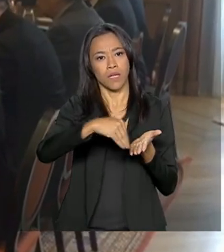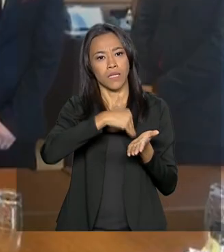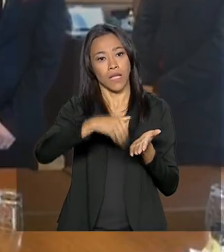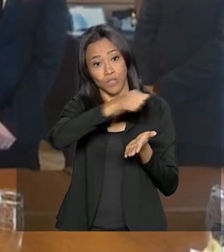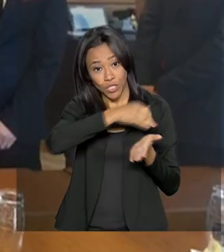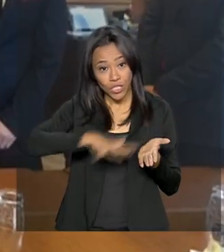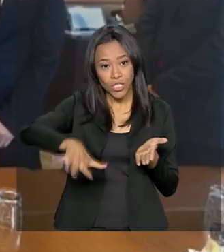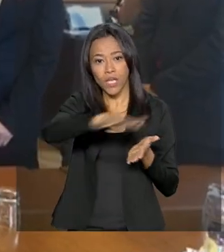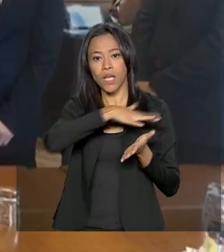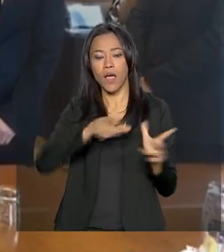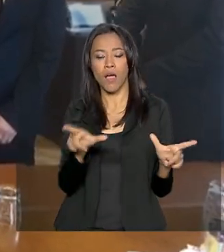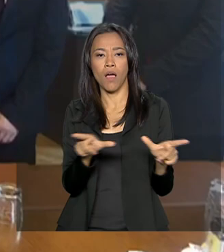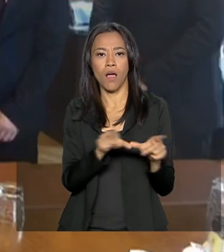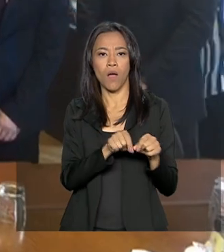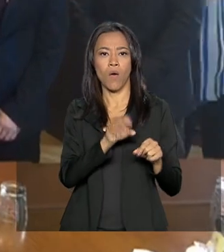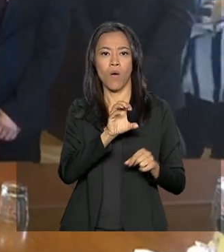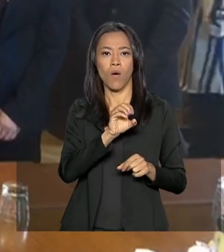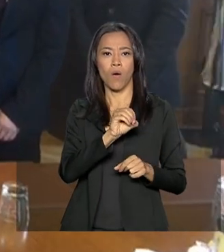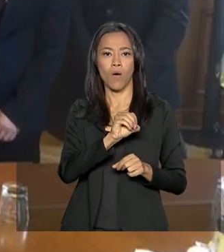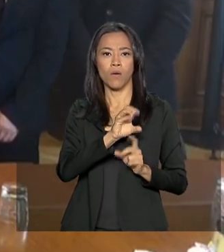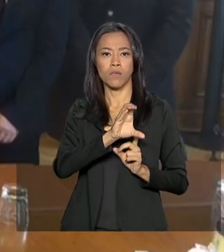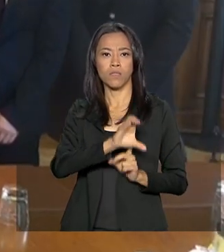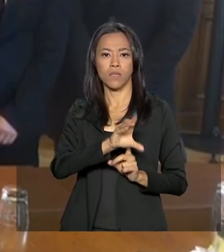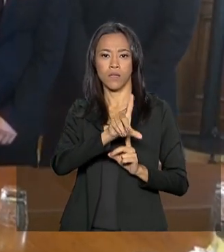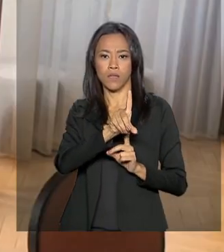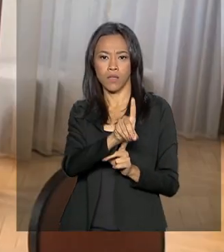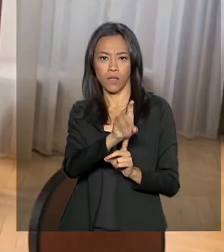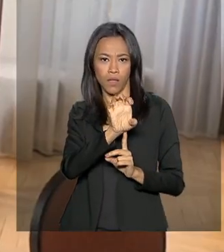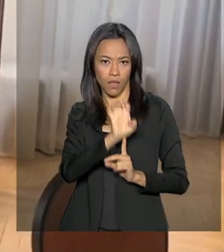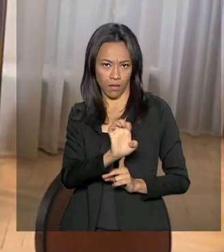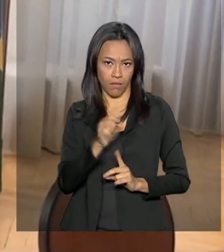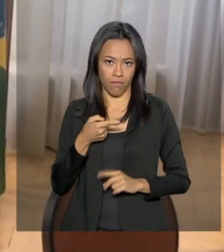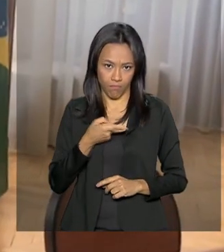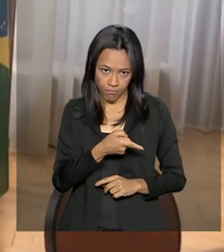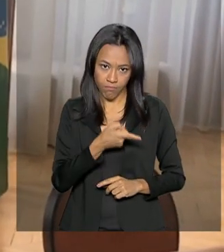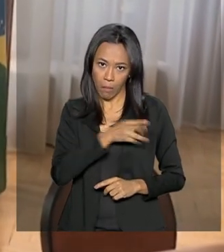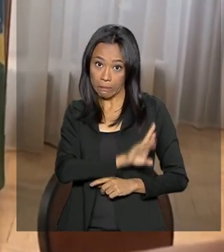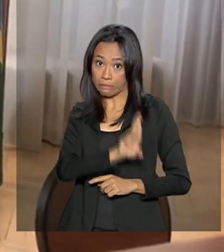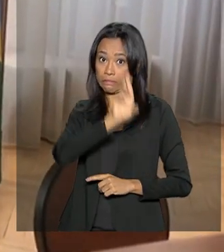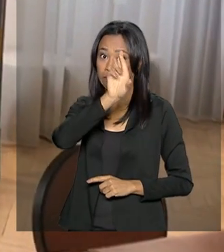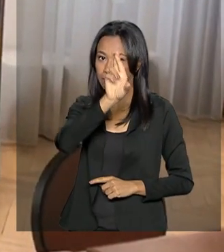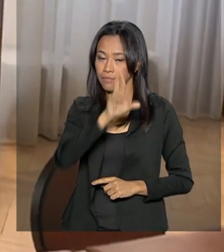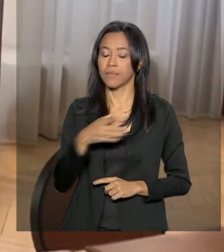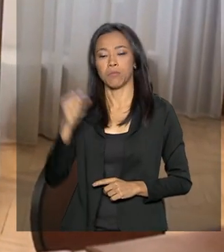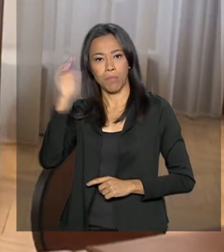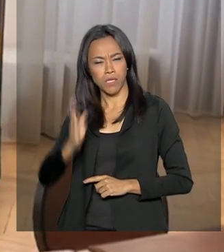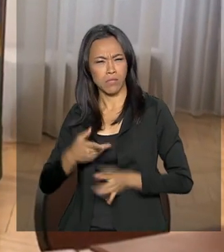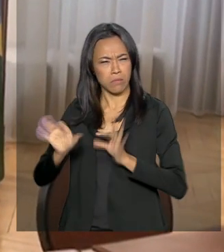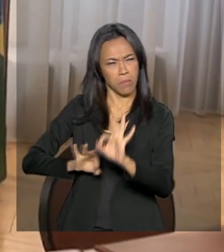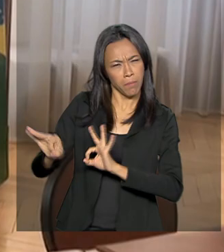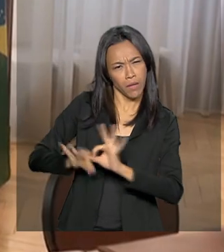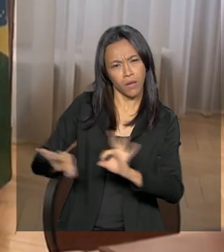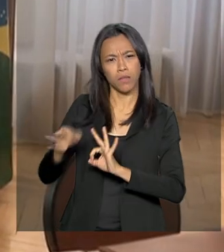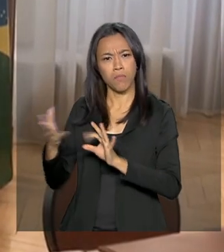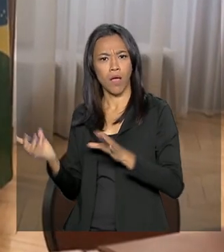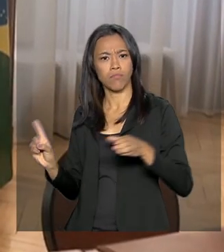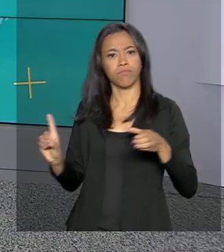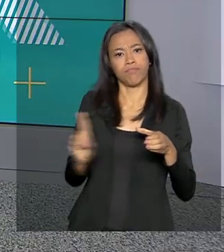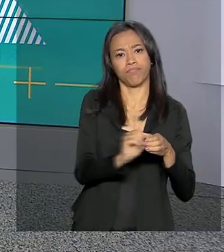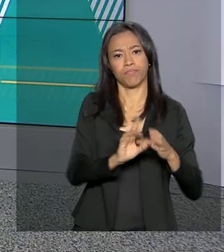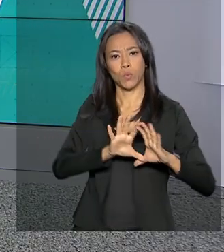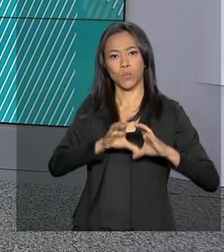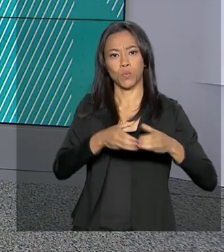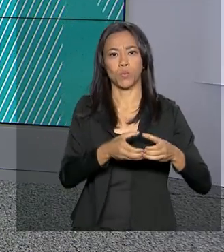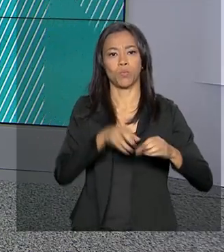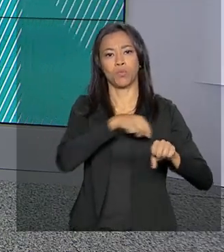-geral da Organização para a Cooperação e Desenvolvimento Econômico, a OCDE. O Brasil está se preparando para fazer parte do grupo.